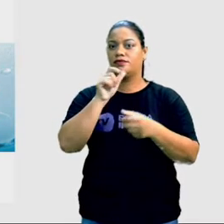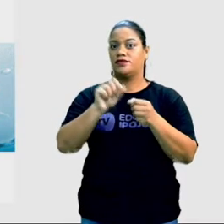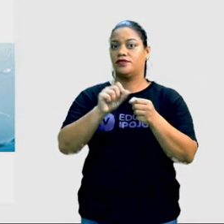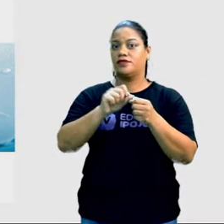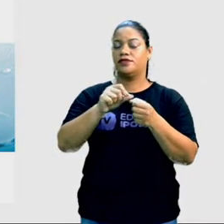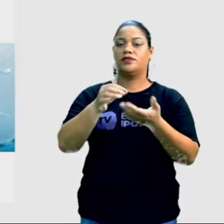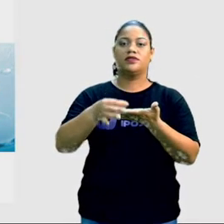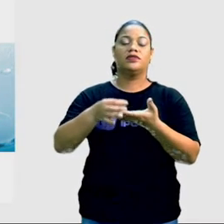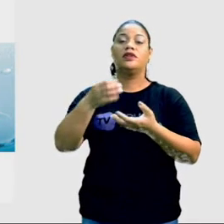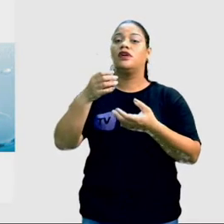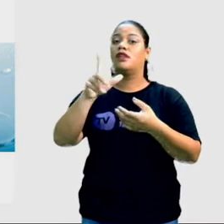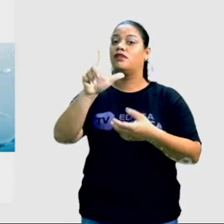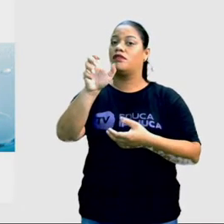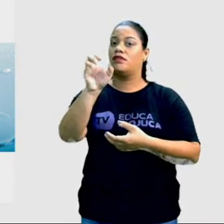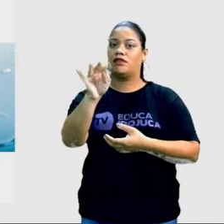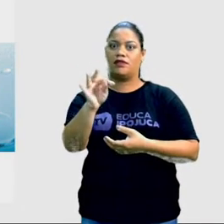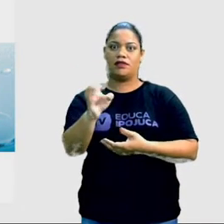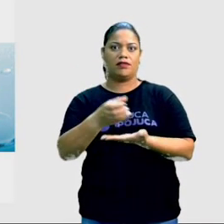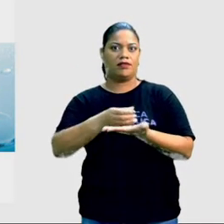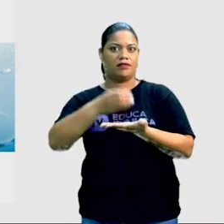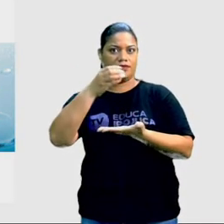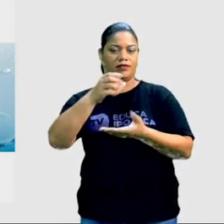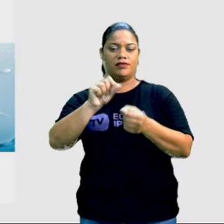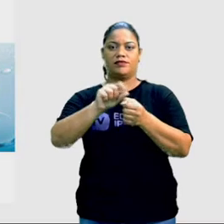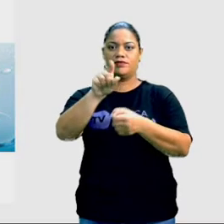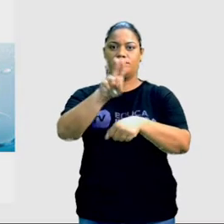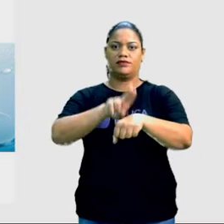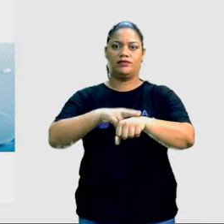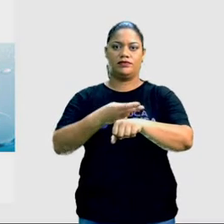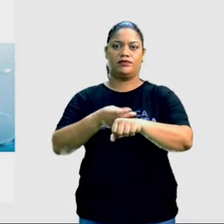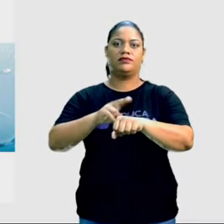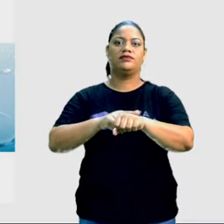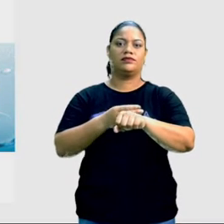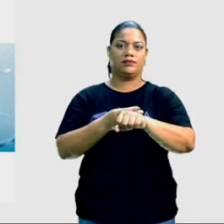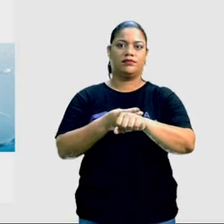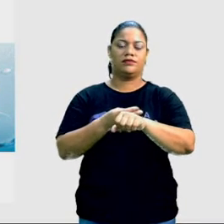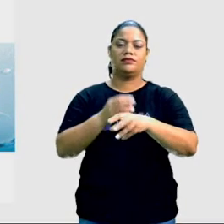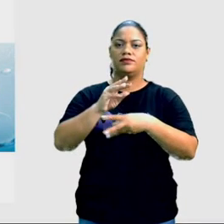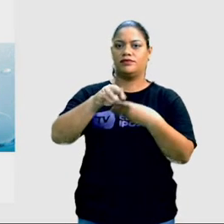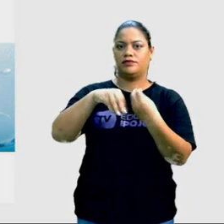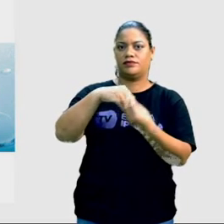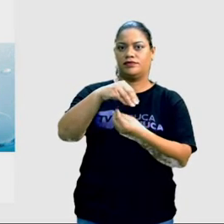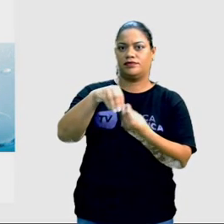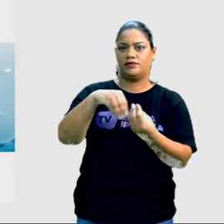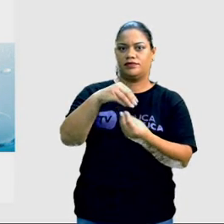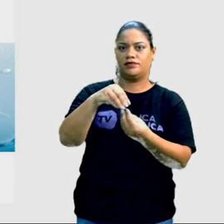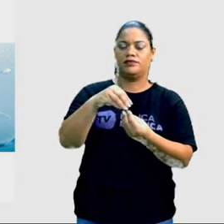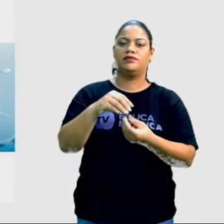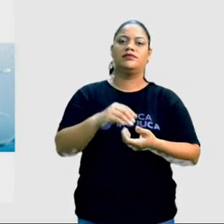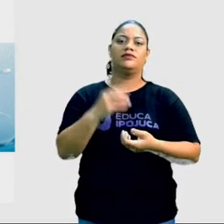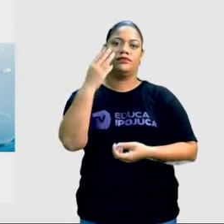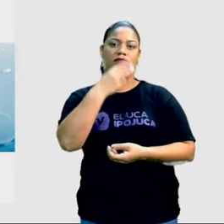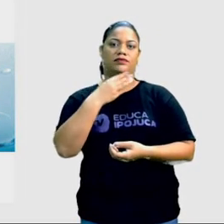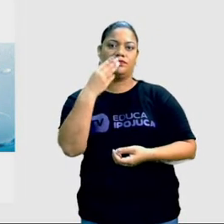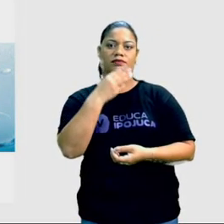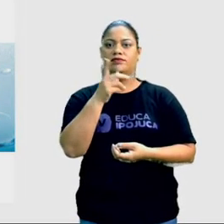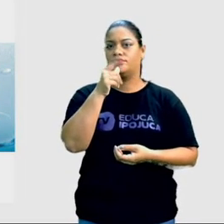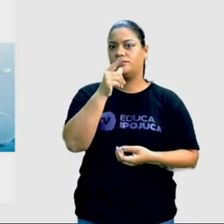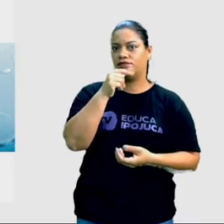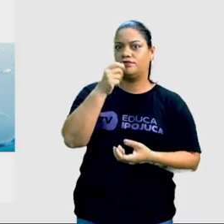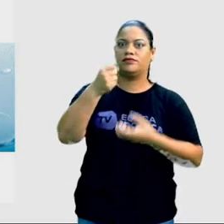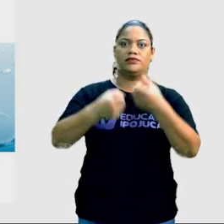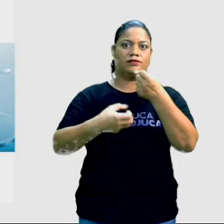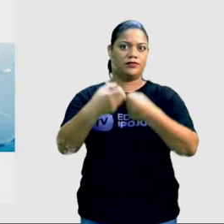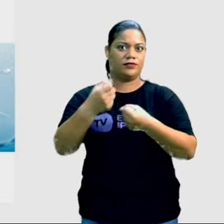fazer um copo de leite, você pegar um chocolate e misturar o açúcar na água, no